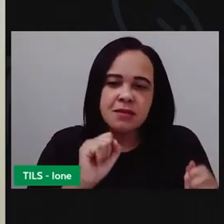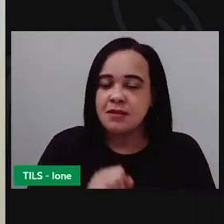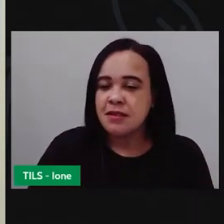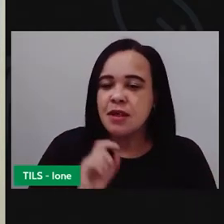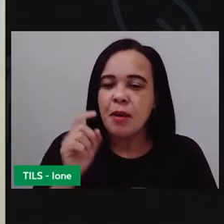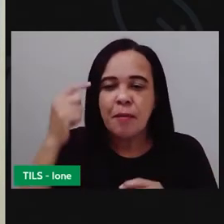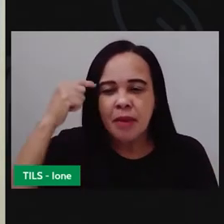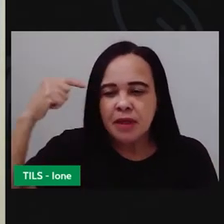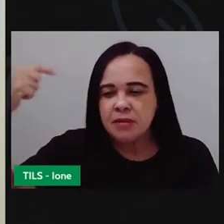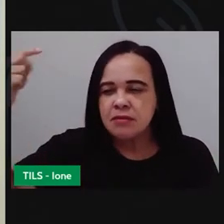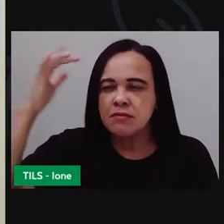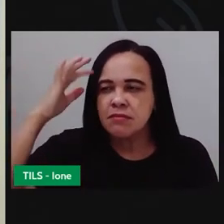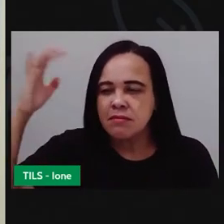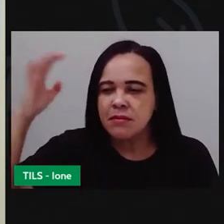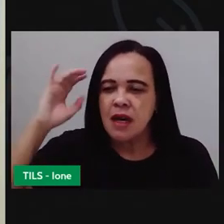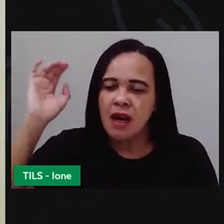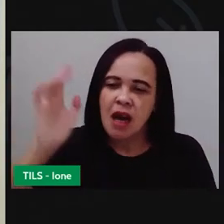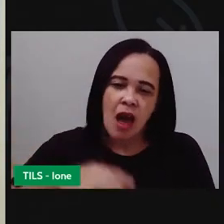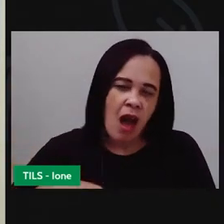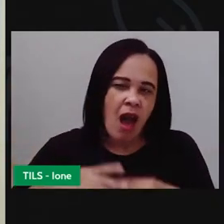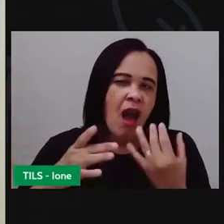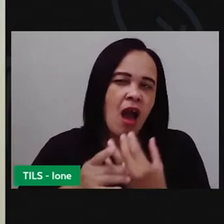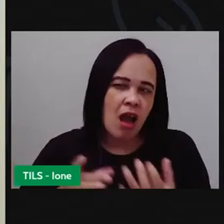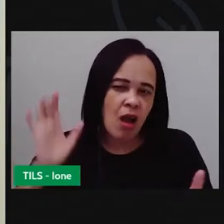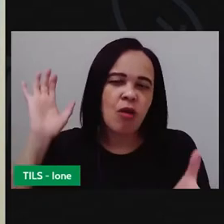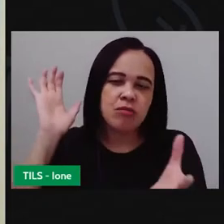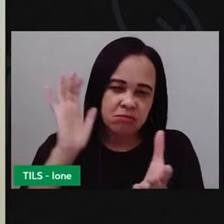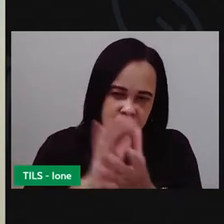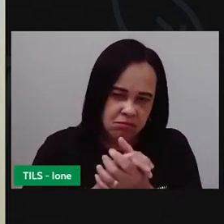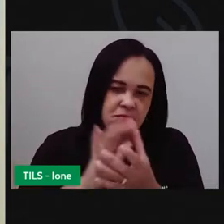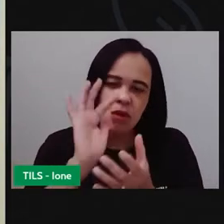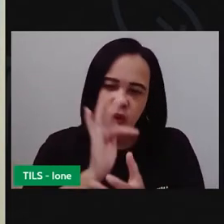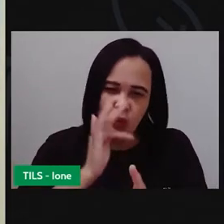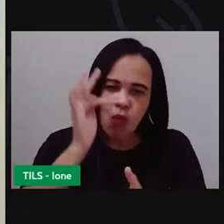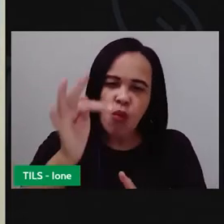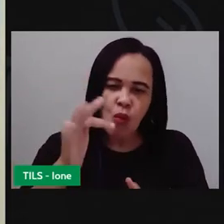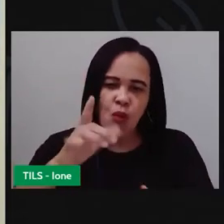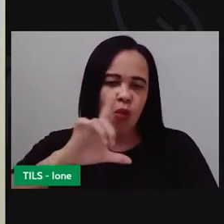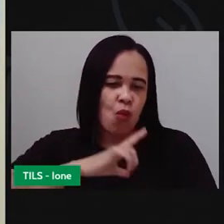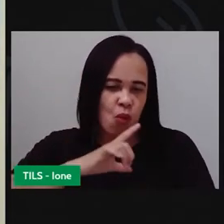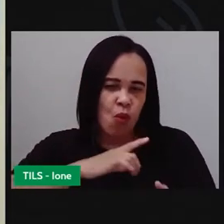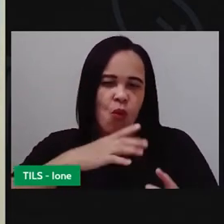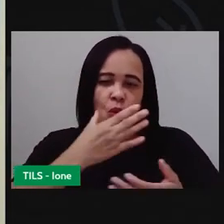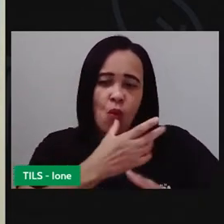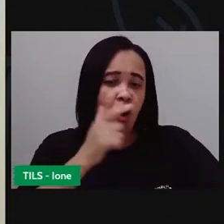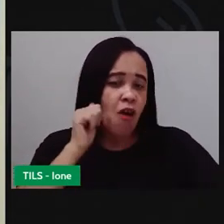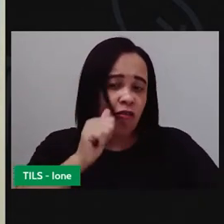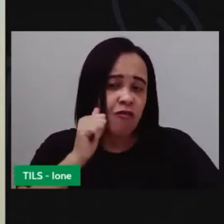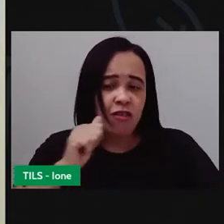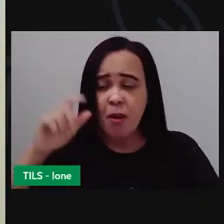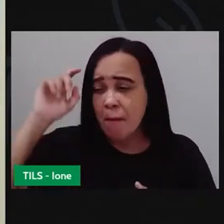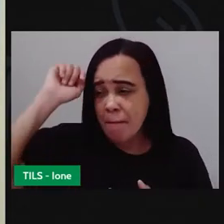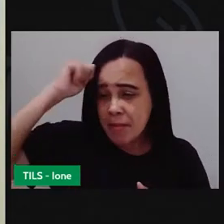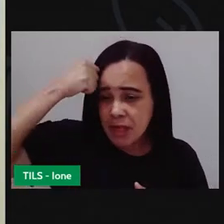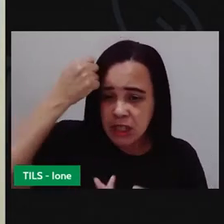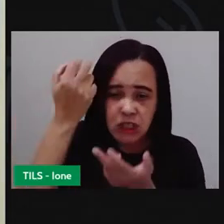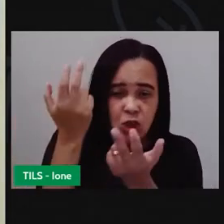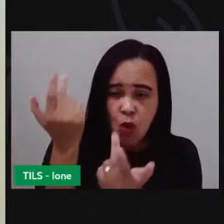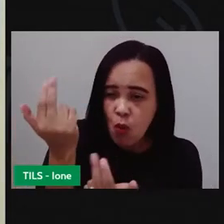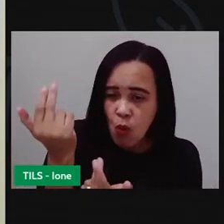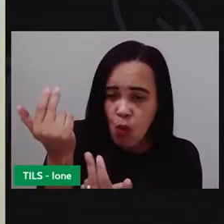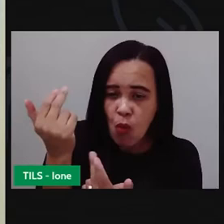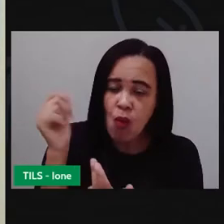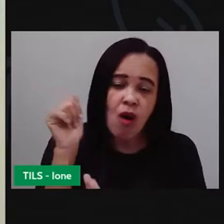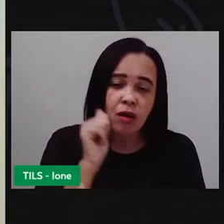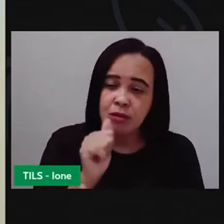assim... Ah, quando eu casar, eu quero ter uma filha pretinha, assim como essa menina.